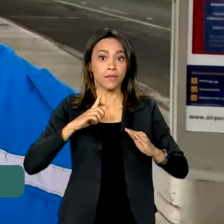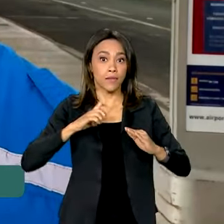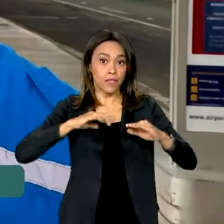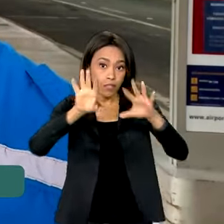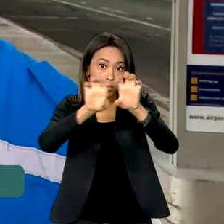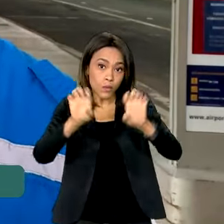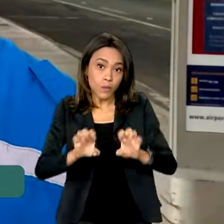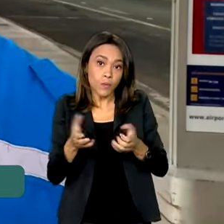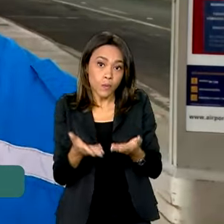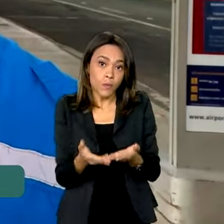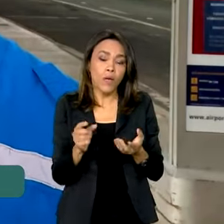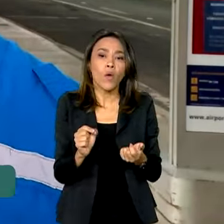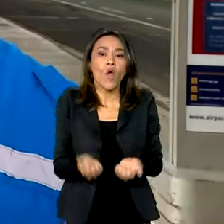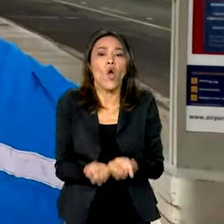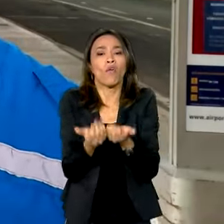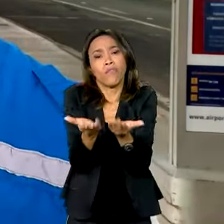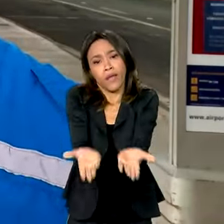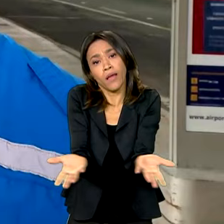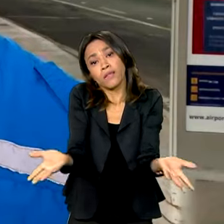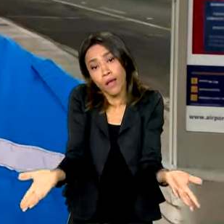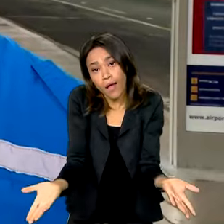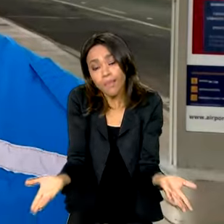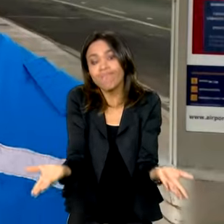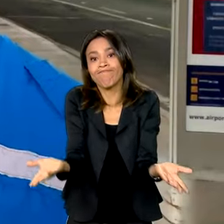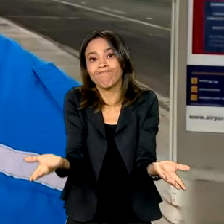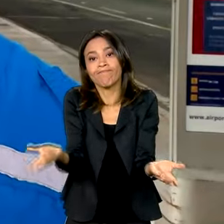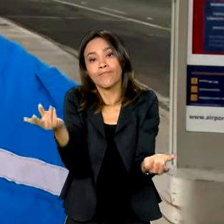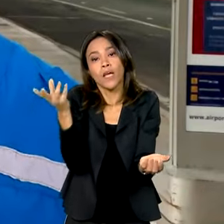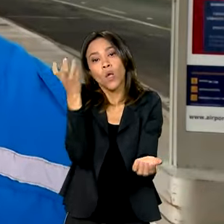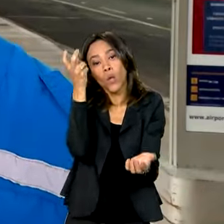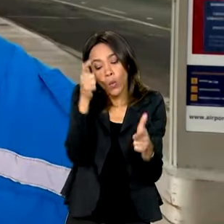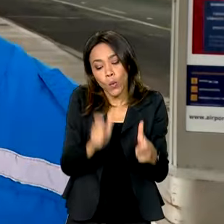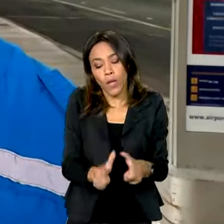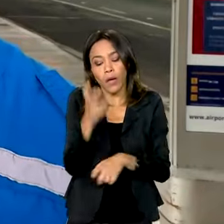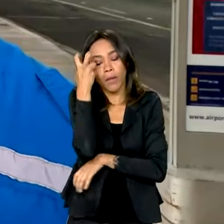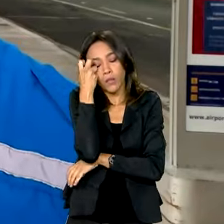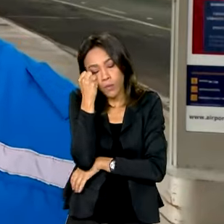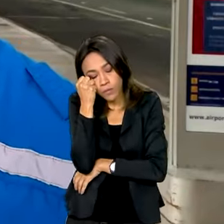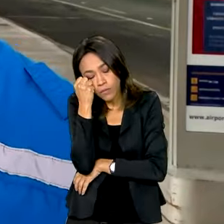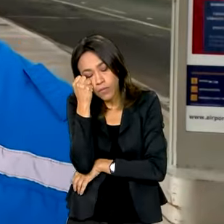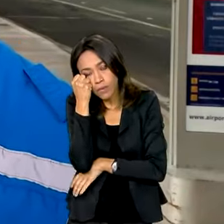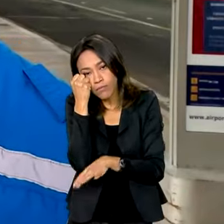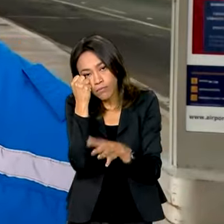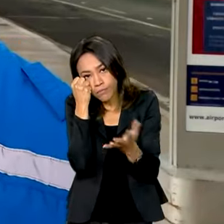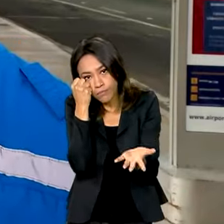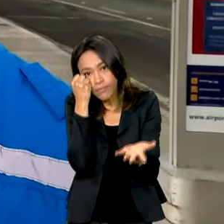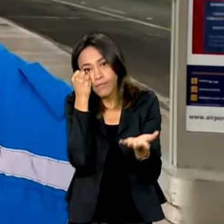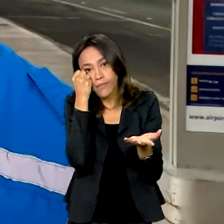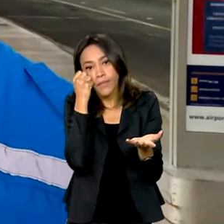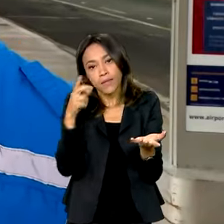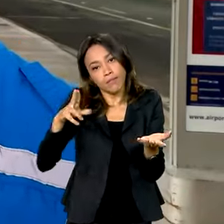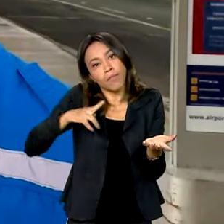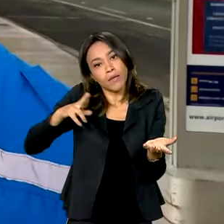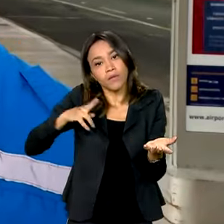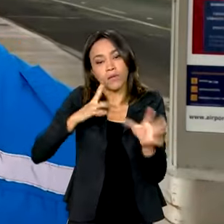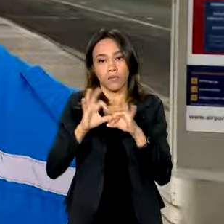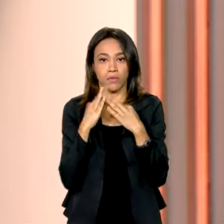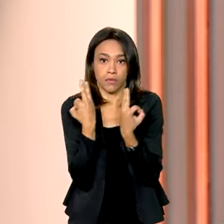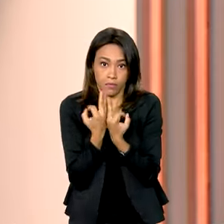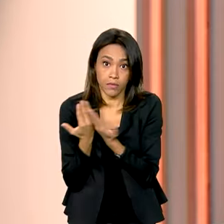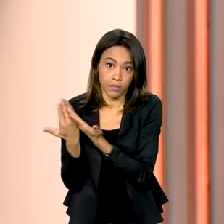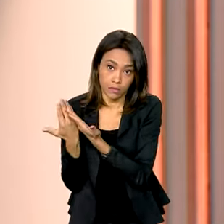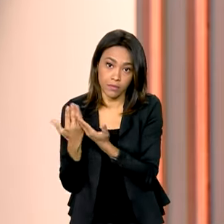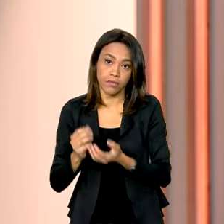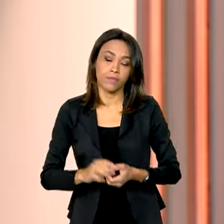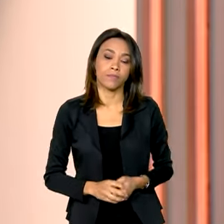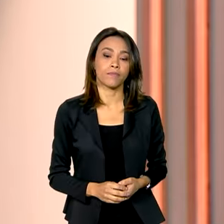dessa infraestrutura. O que ela oferece, de fato, é um dormitório, uma espécie de dormitório que oferece essa privacidade para as famílias.